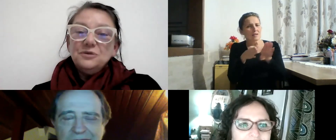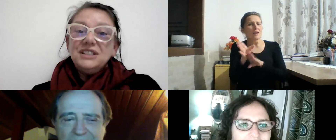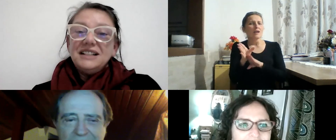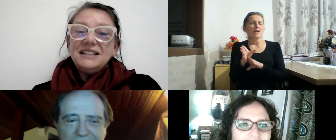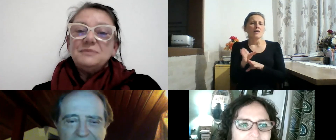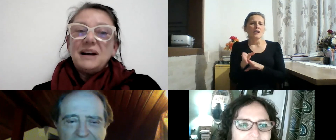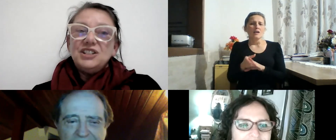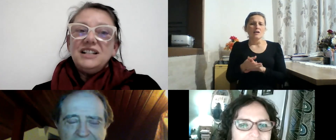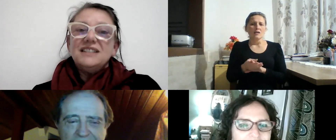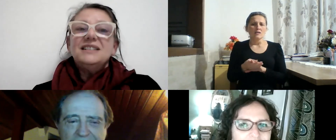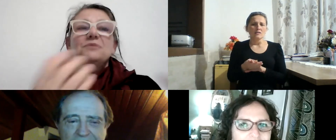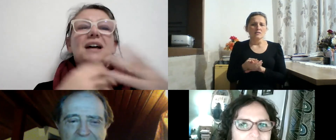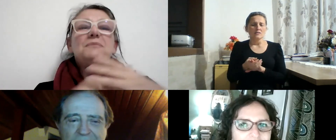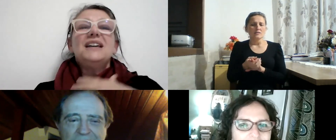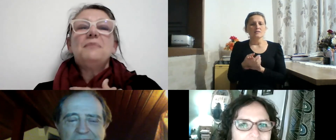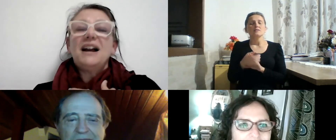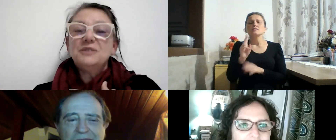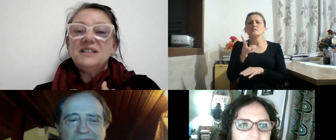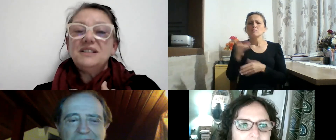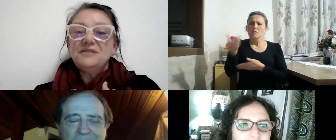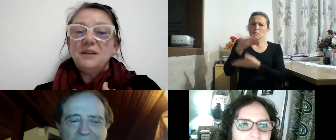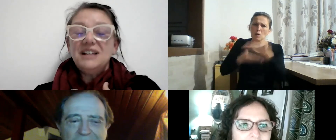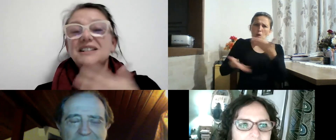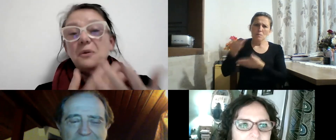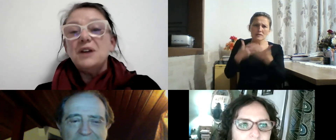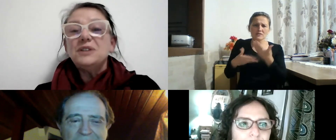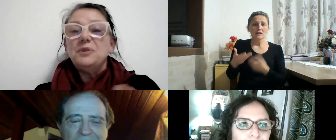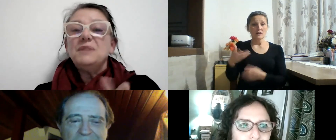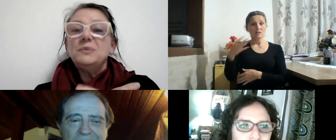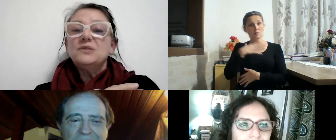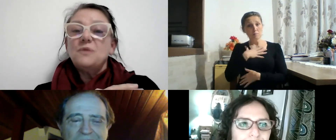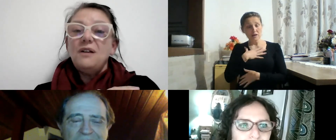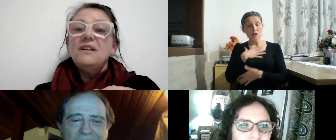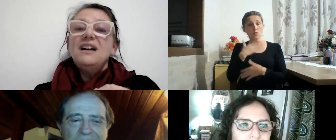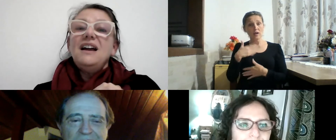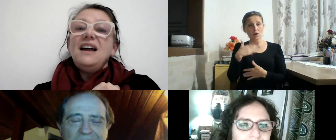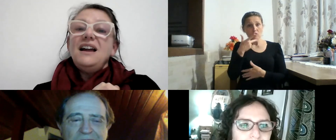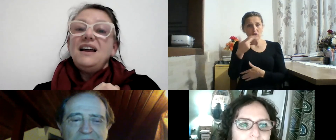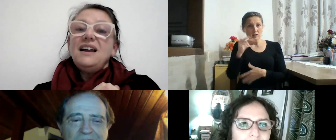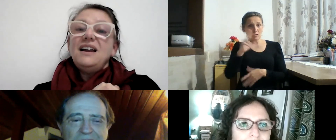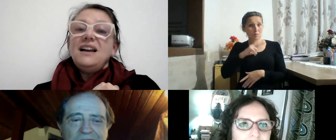de tantas partilhas, então, da minha parte especificamente, esse é o meu depoimento pessoal,